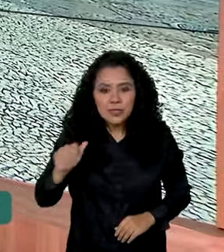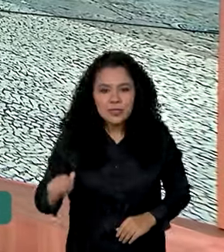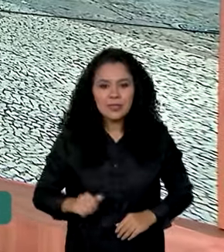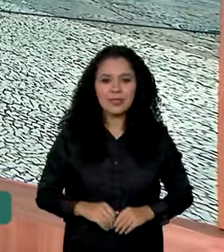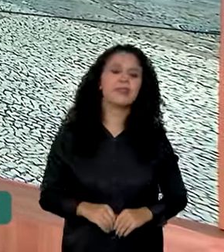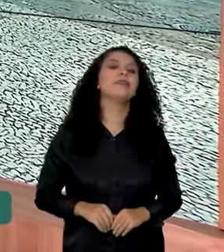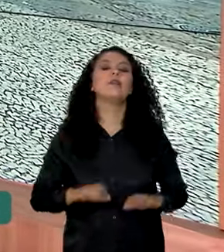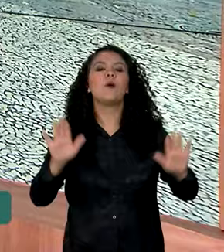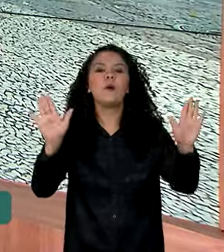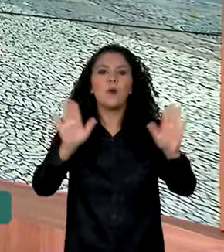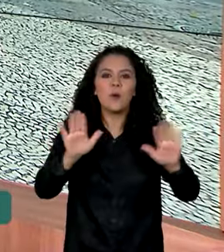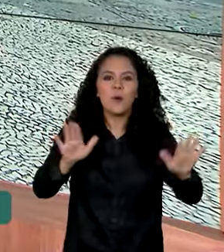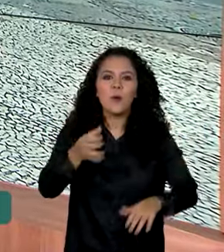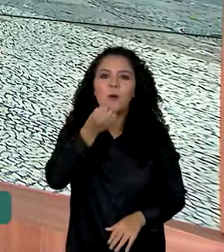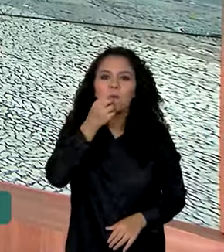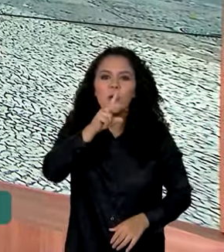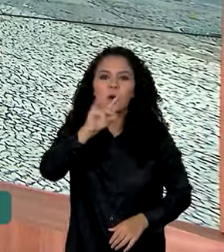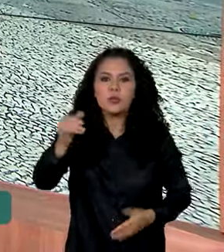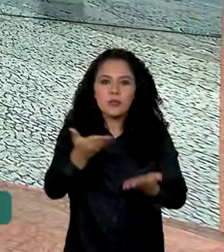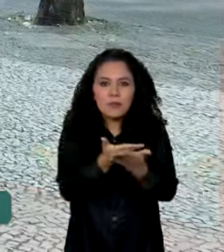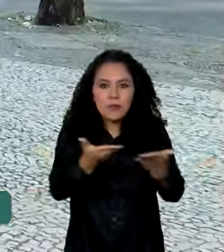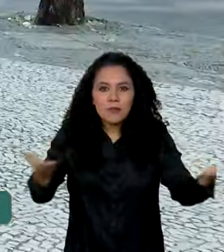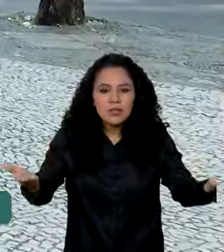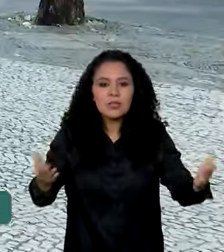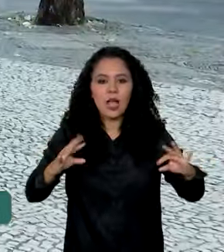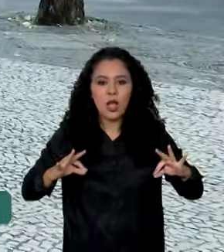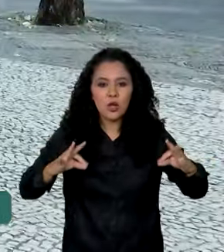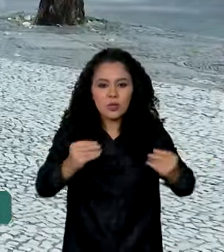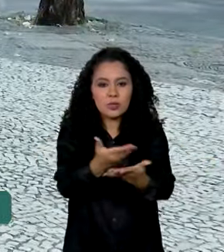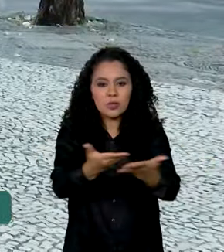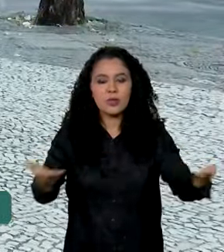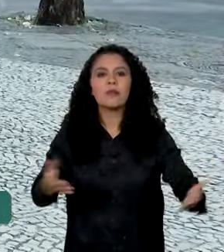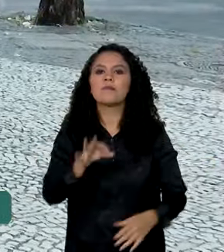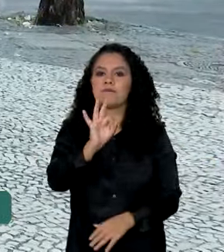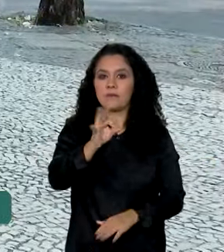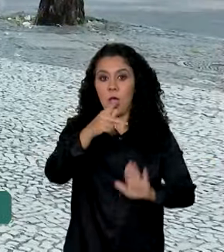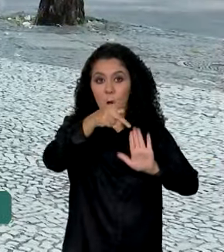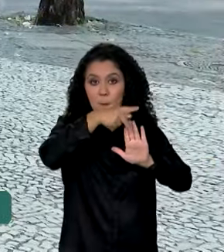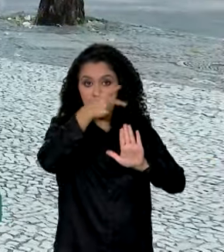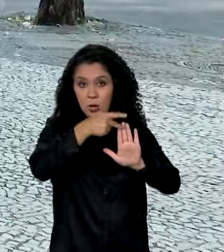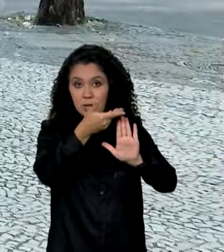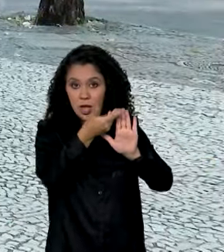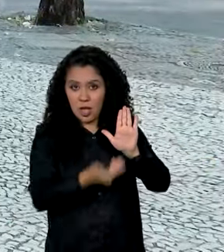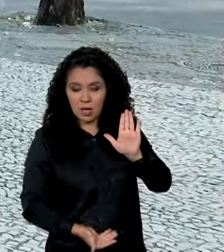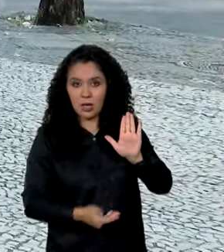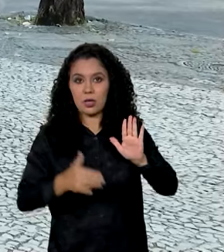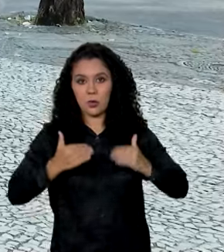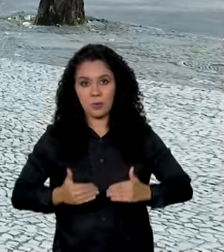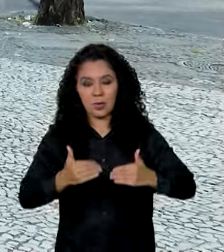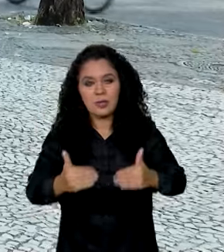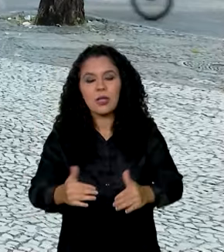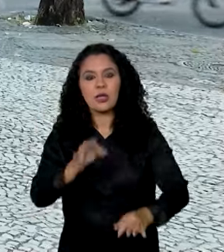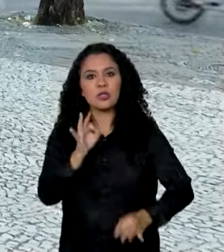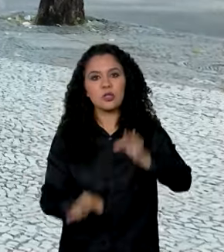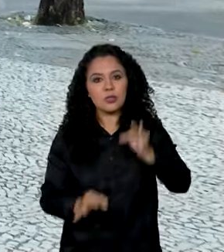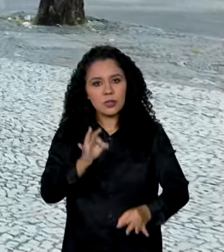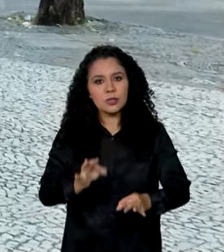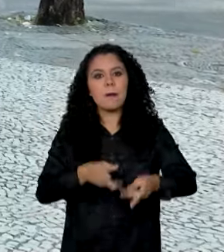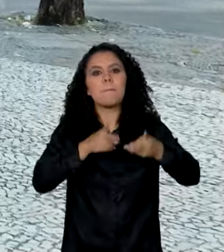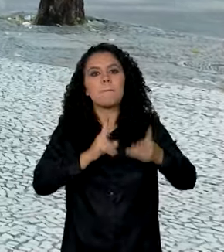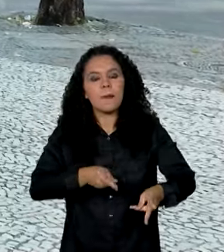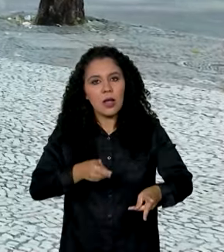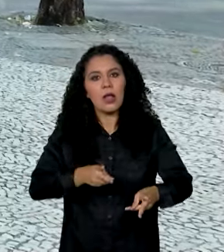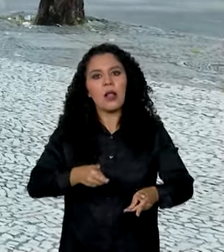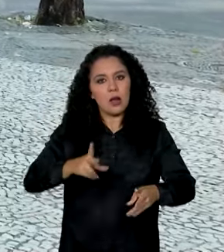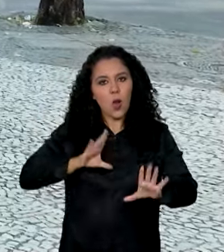Oi, Vanessa. Bom dia para você, bom dia a todos. Isso mesmo, a portaria do Ministério da Justiça estabelece a permanência da Força Nacional